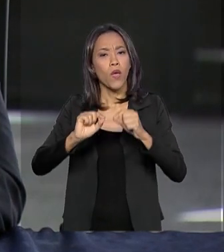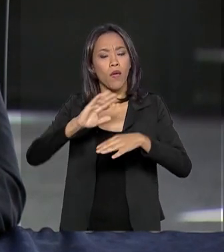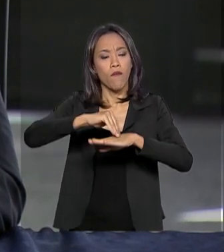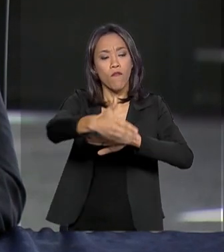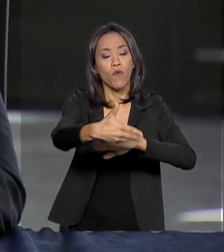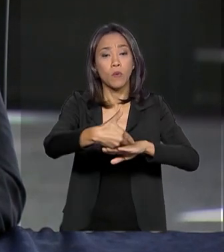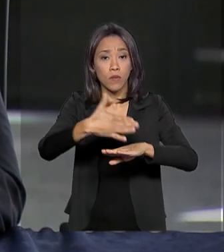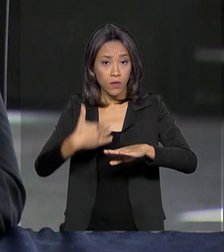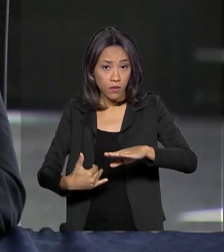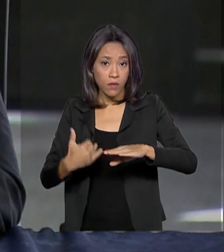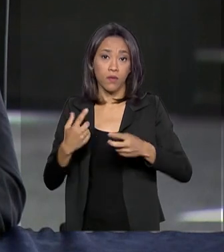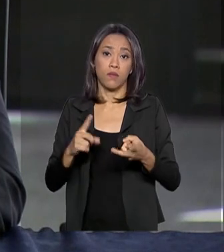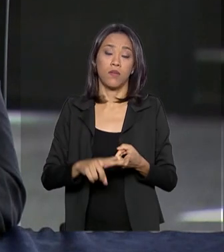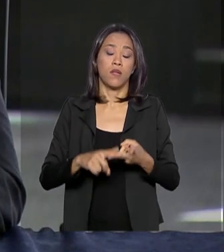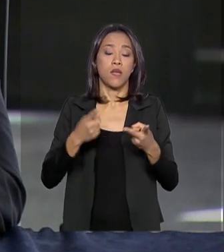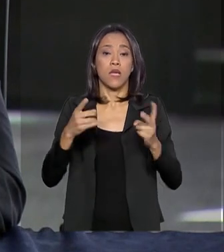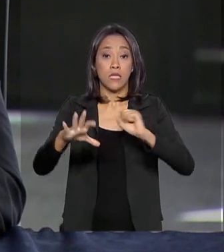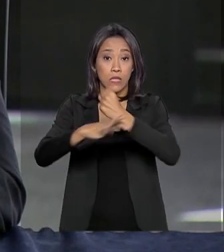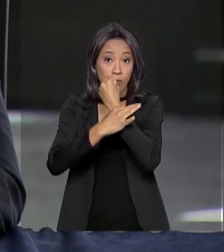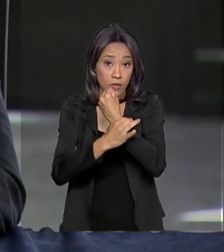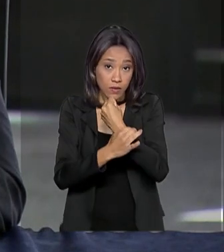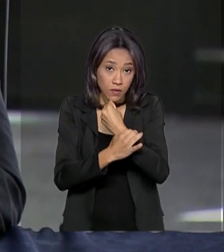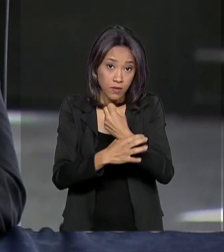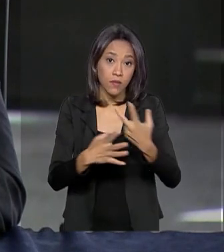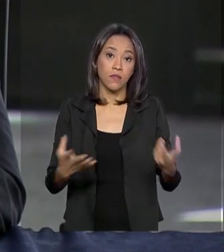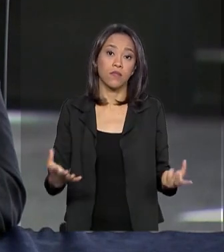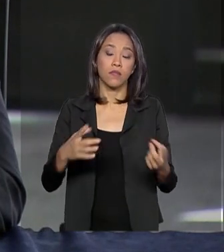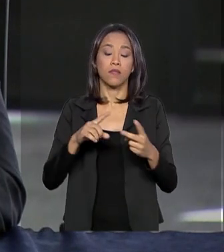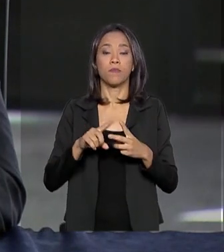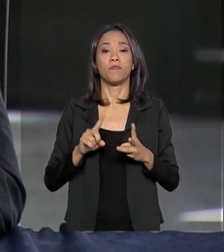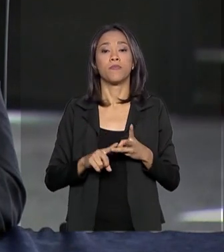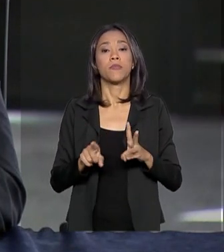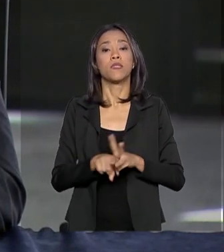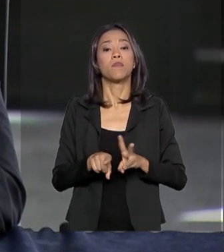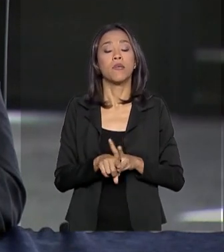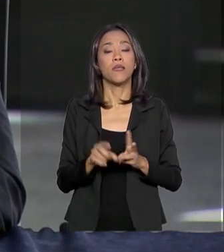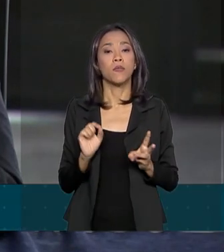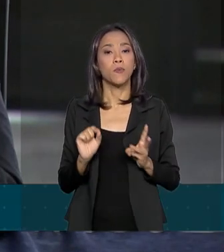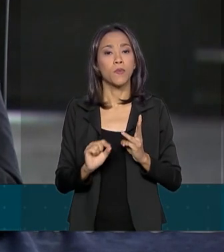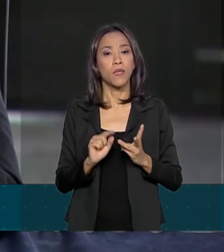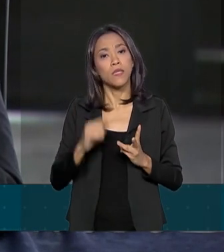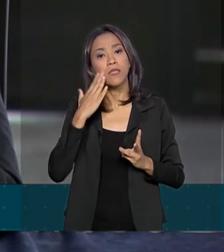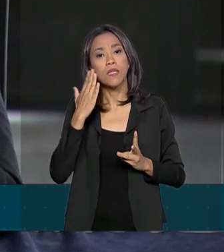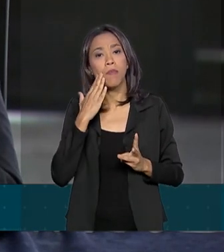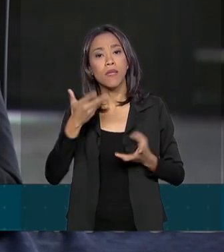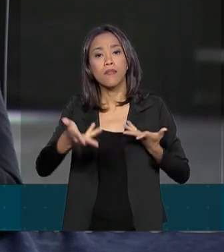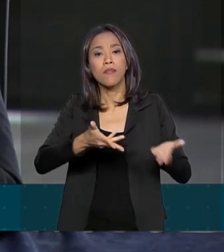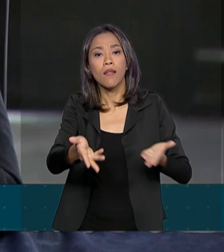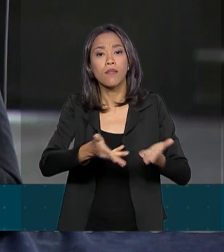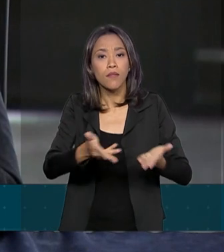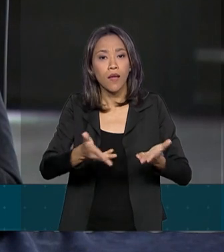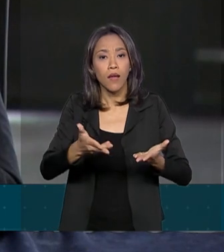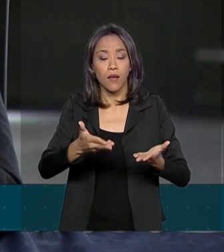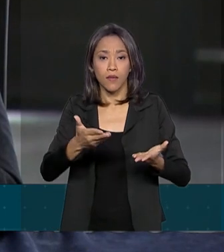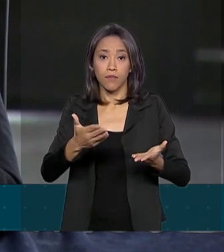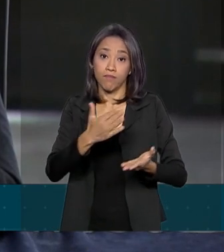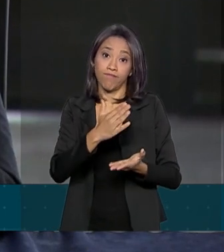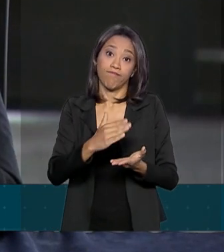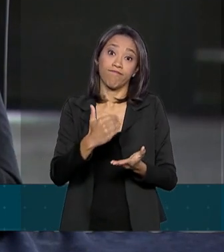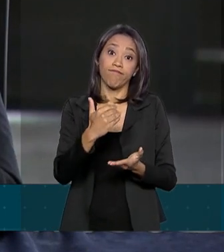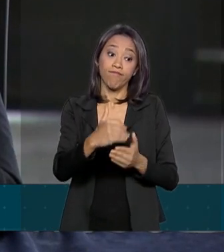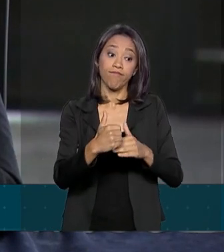segurança pública, a questão de a gente lidar com os nossos vizinhos, porque muitos dos nossos